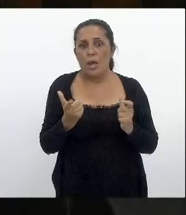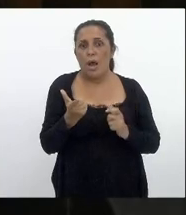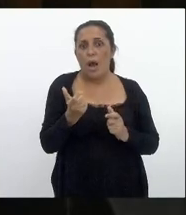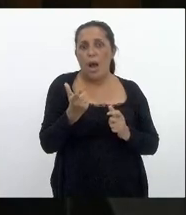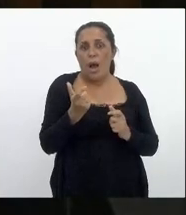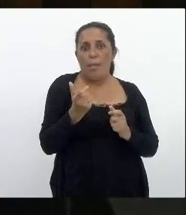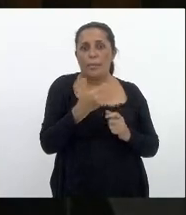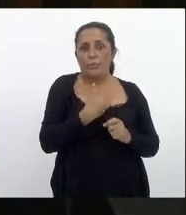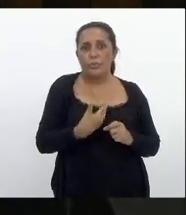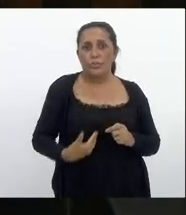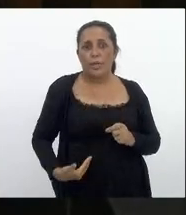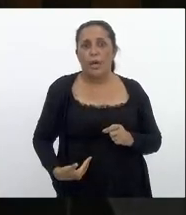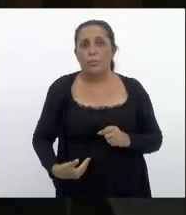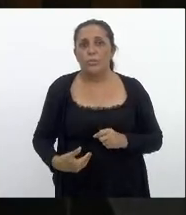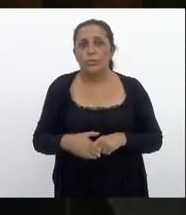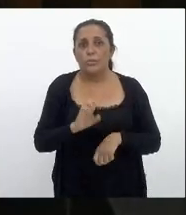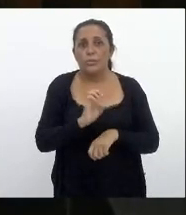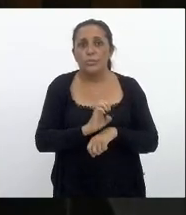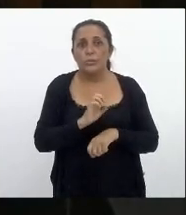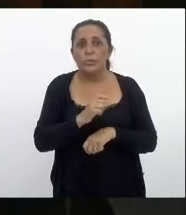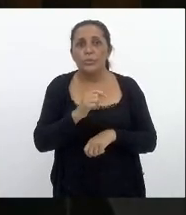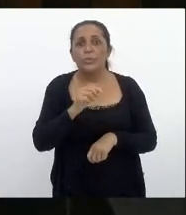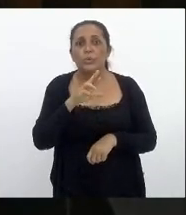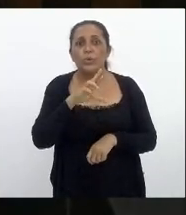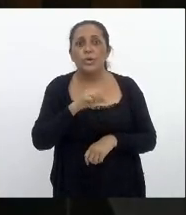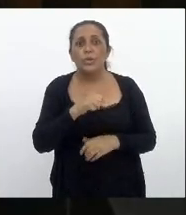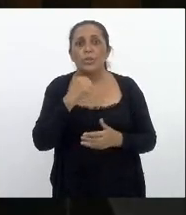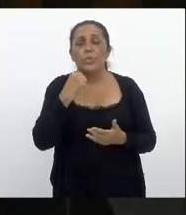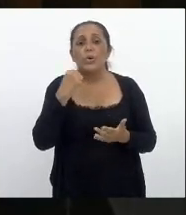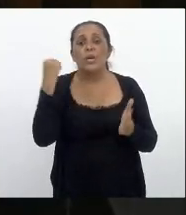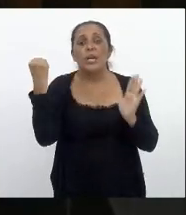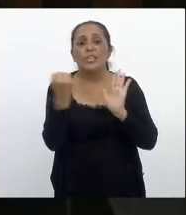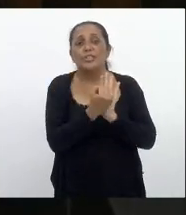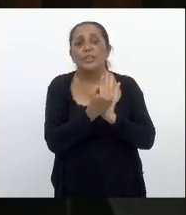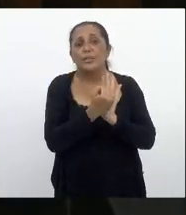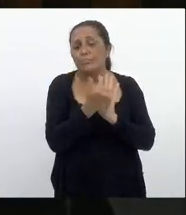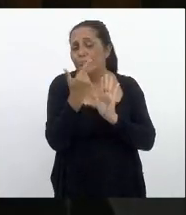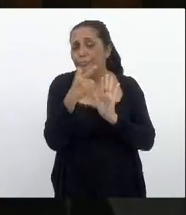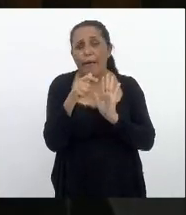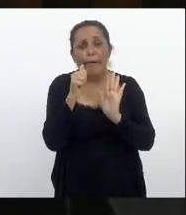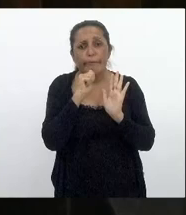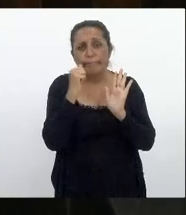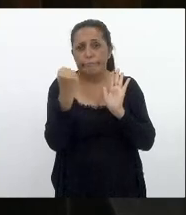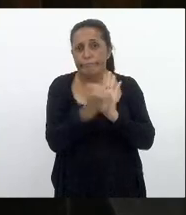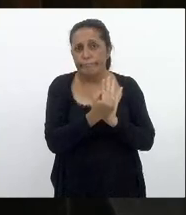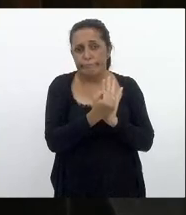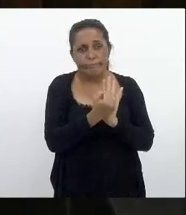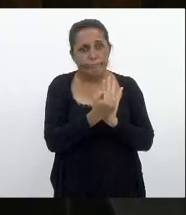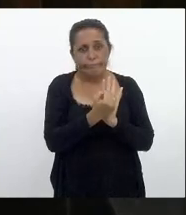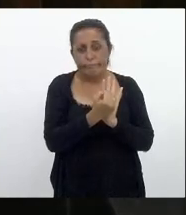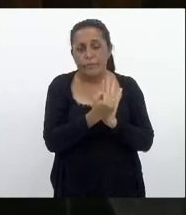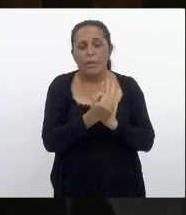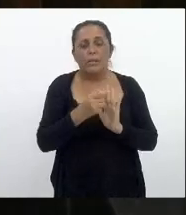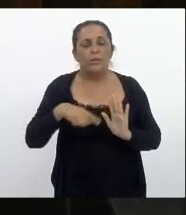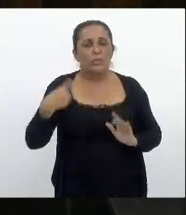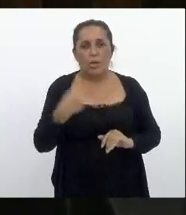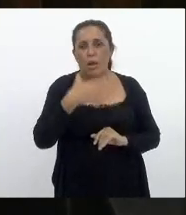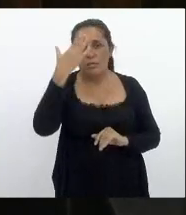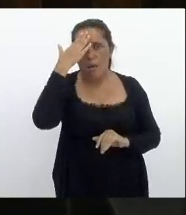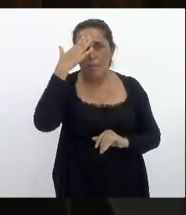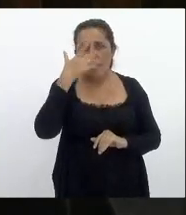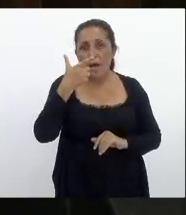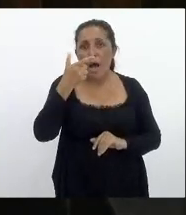tivessem no estado do Rio de Janeiro fossem registradas coisa que nós sabemos que não são nós sabemos que essas